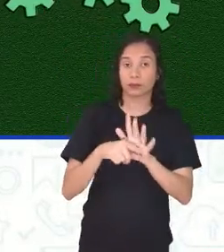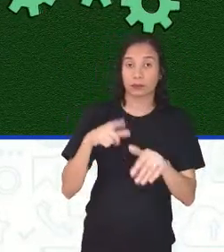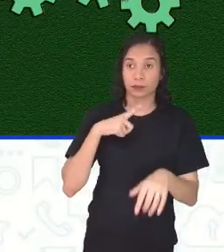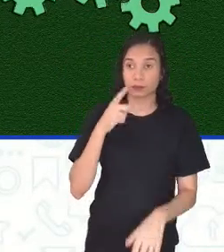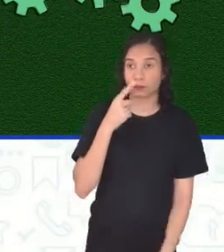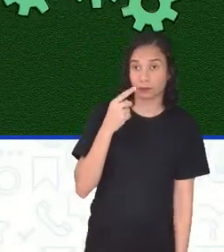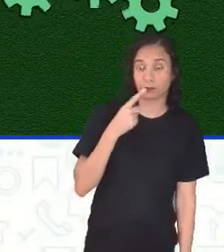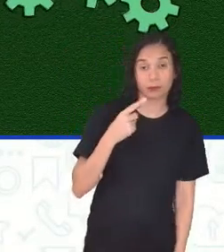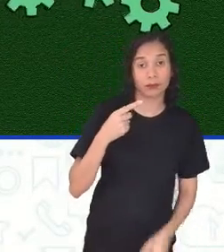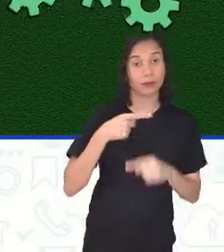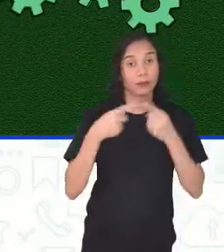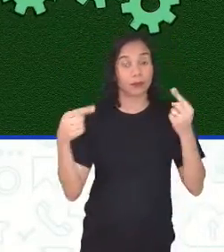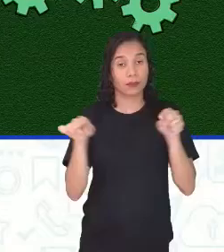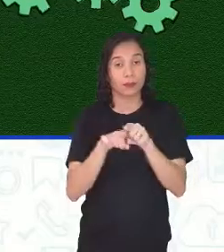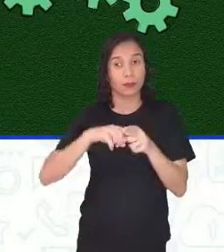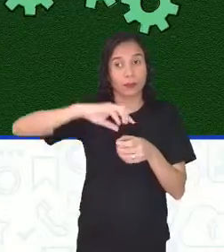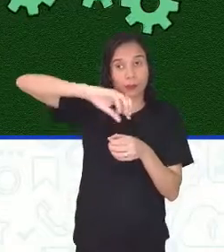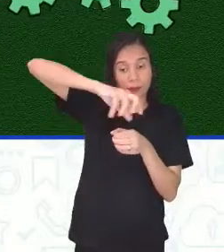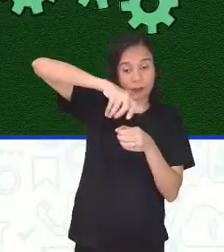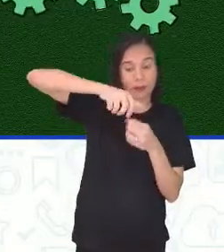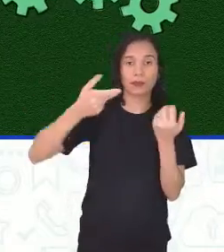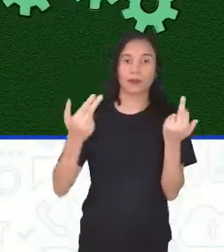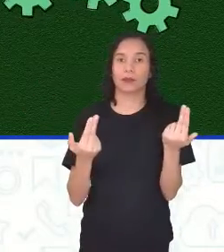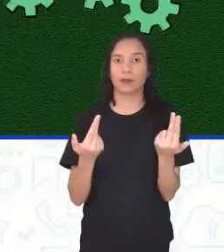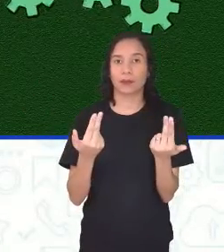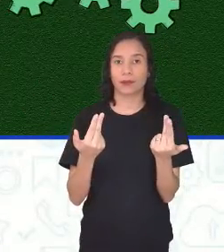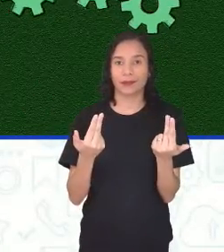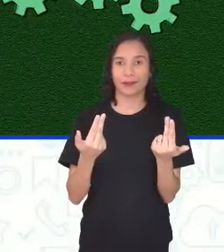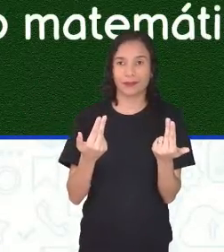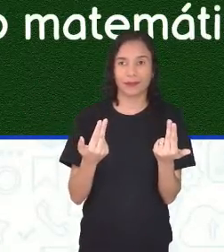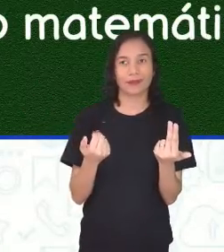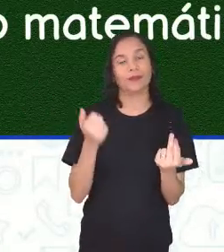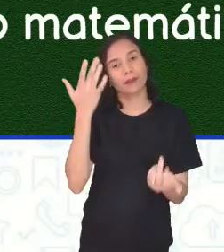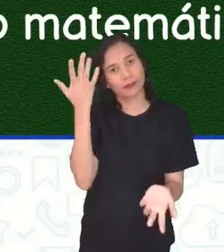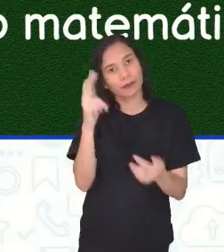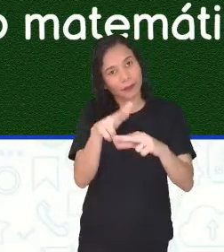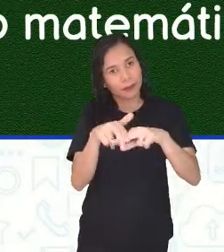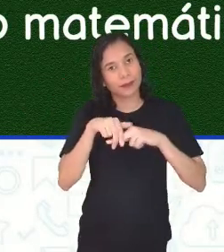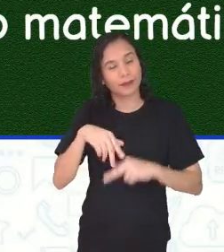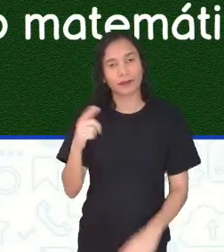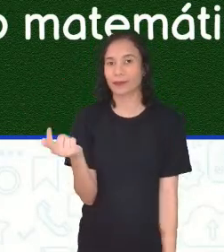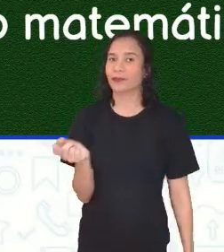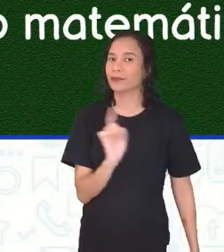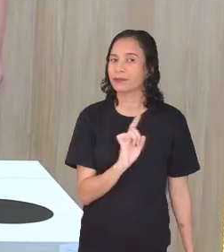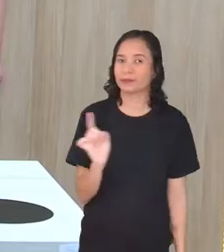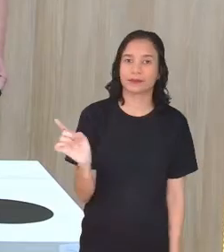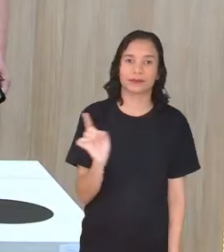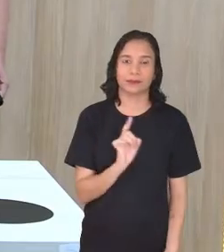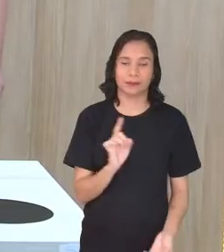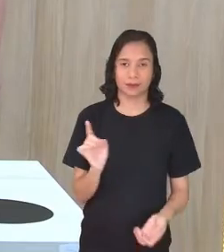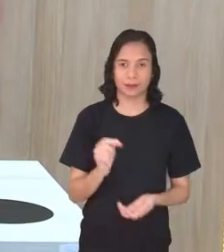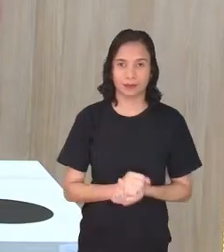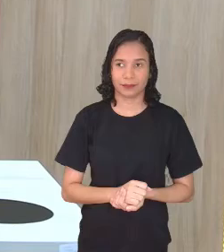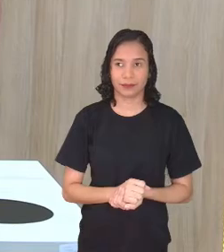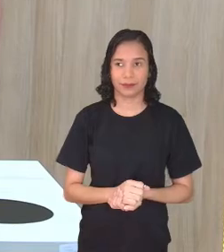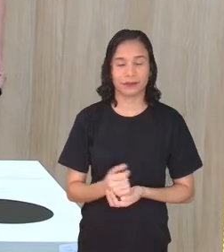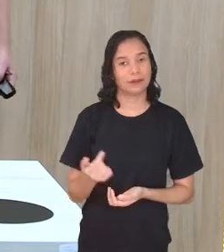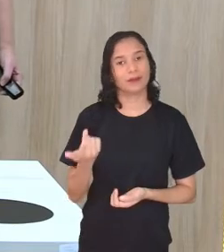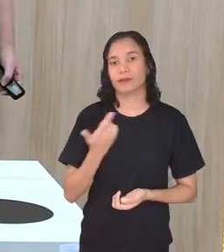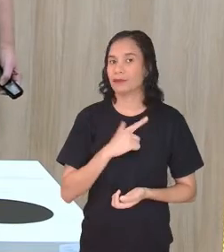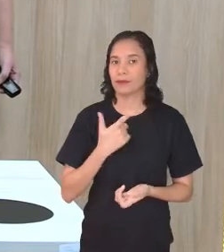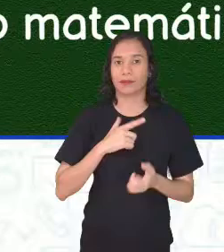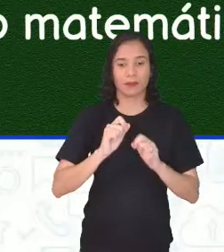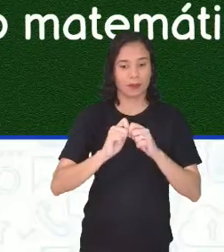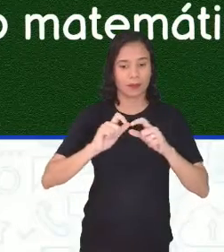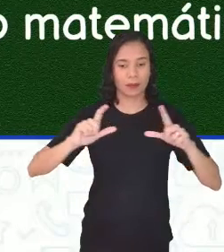vermelhos. Mas a tampa é o mesmo tamanho. Logo, eu não... Não houve